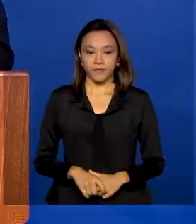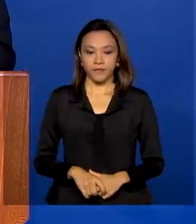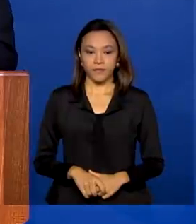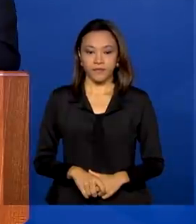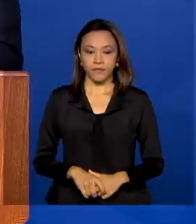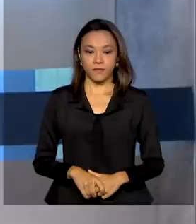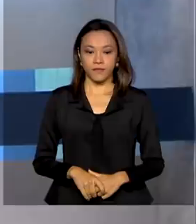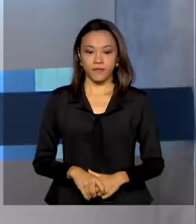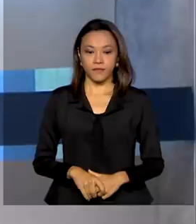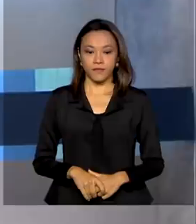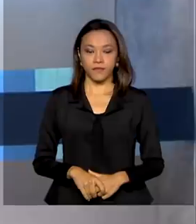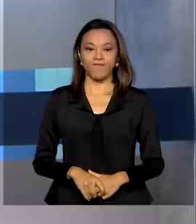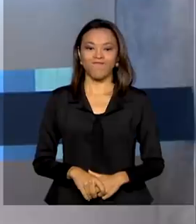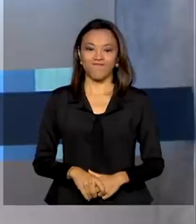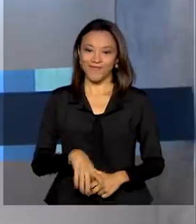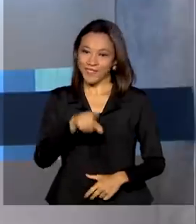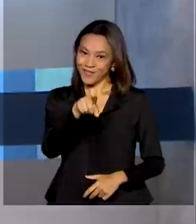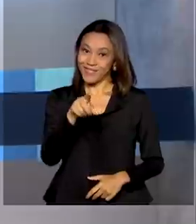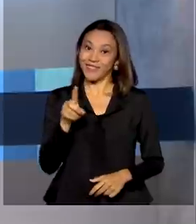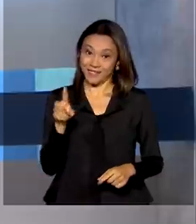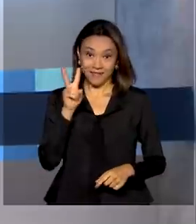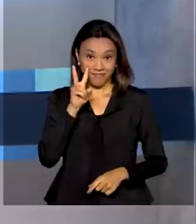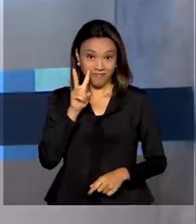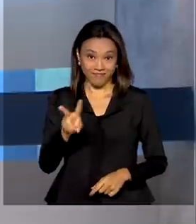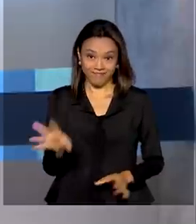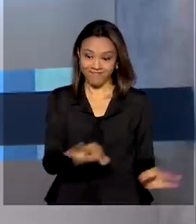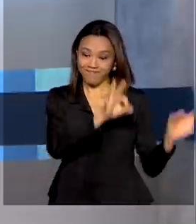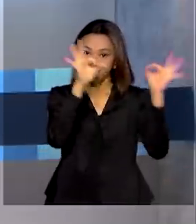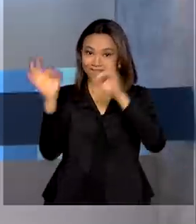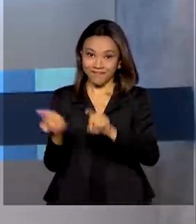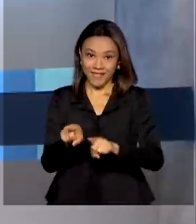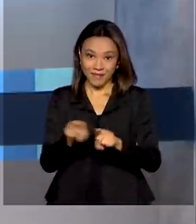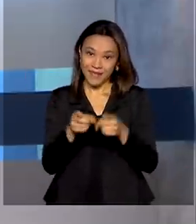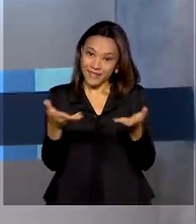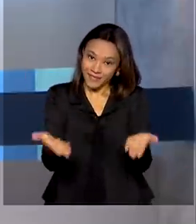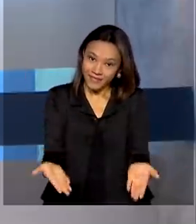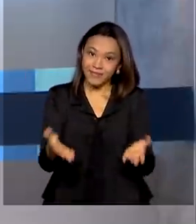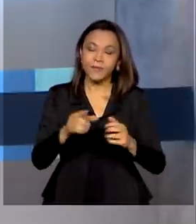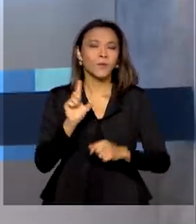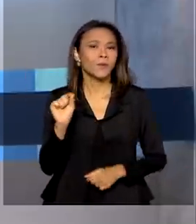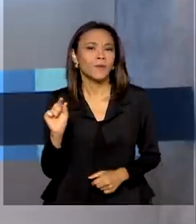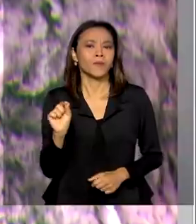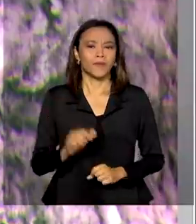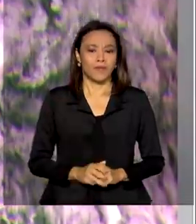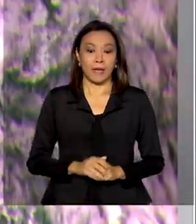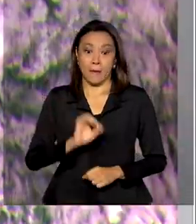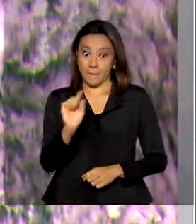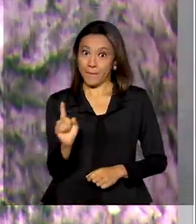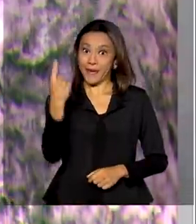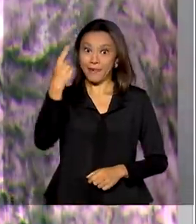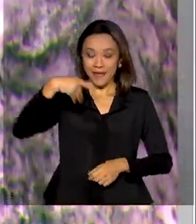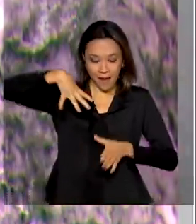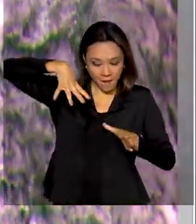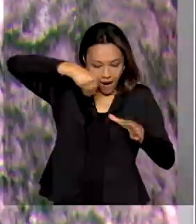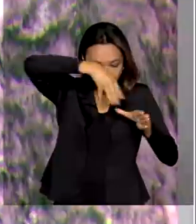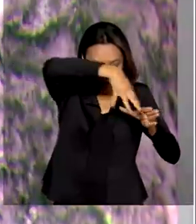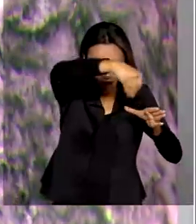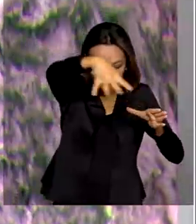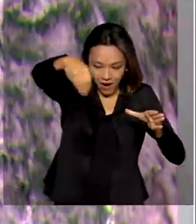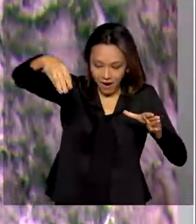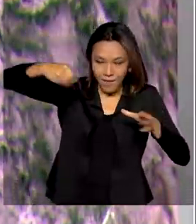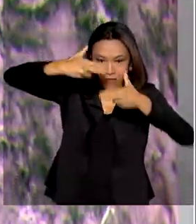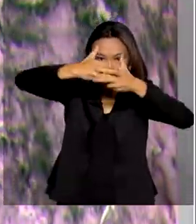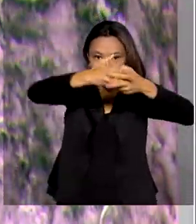trabalho. Você também confere nesta edição do Brasil em Dia, primeiras imagens do espaço.